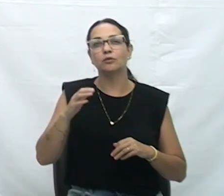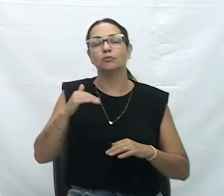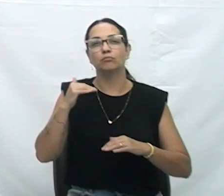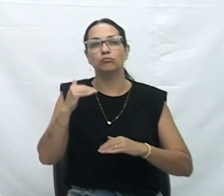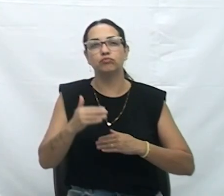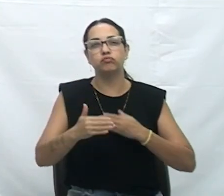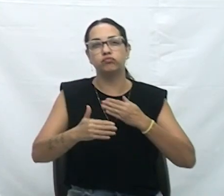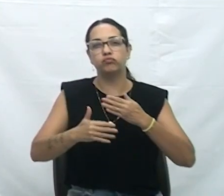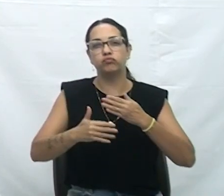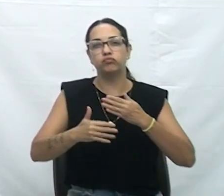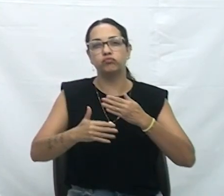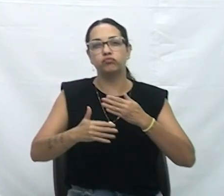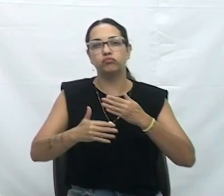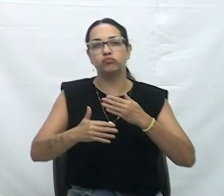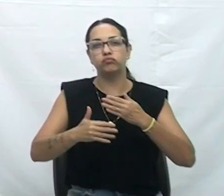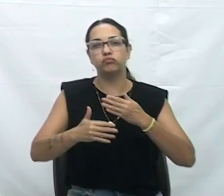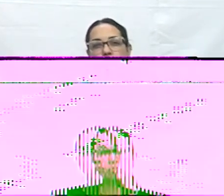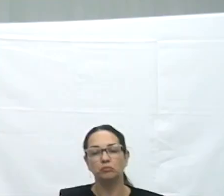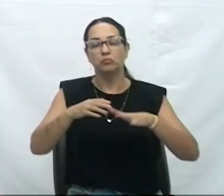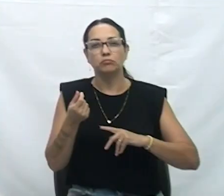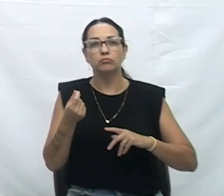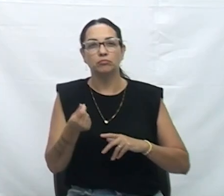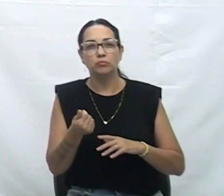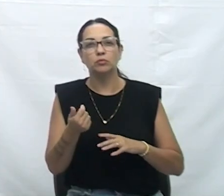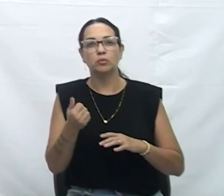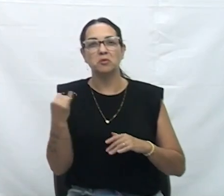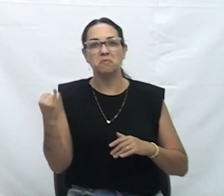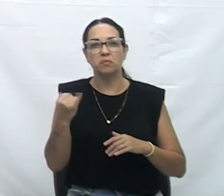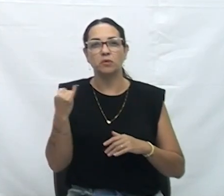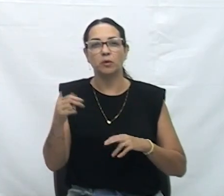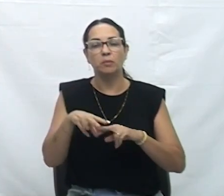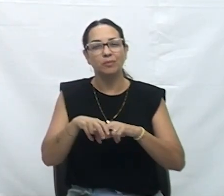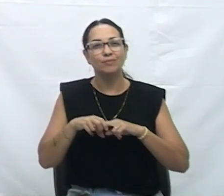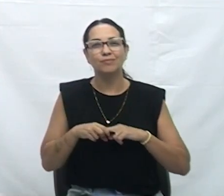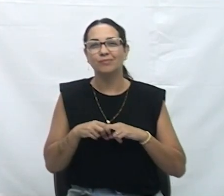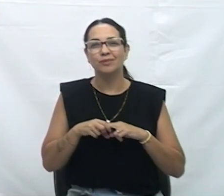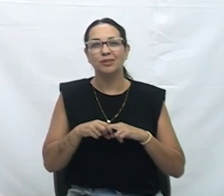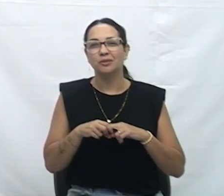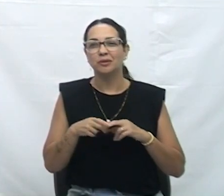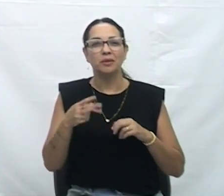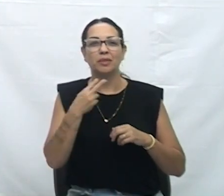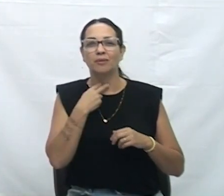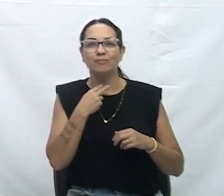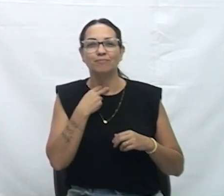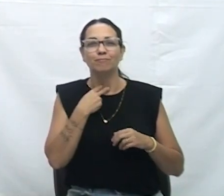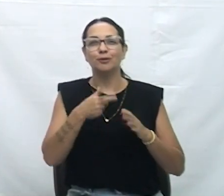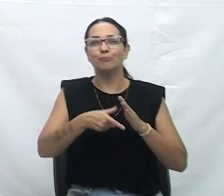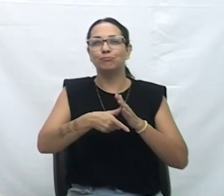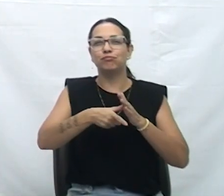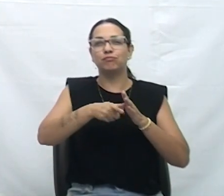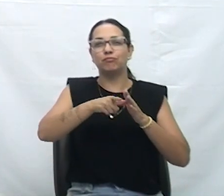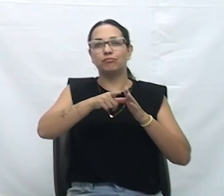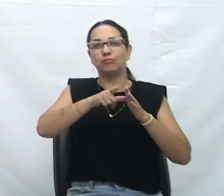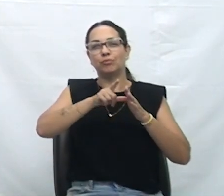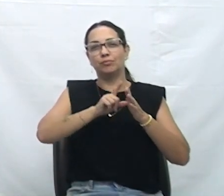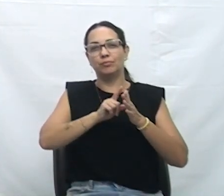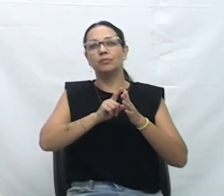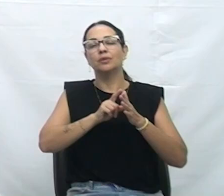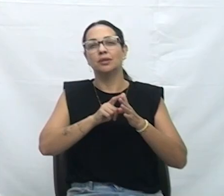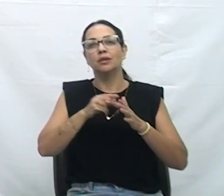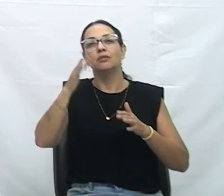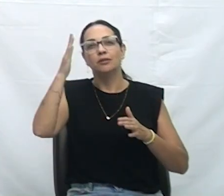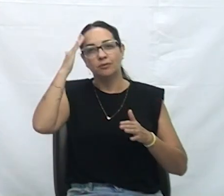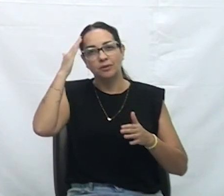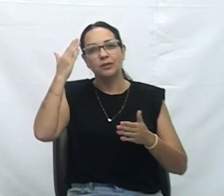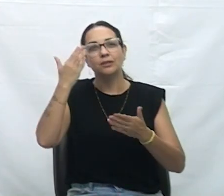uma movimentação econômica substancial. Por isso, esse retrocesso não pode passar aqui, porque eu tenho certeza que o parecer